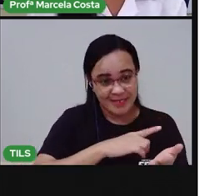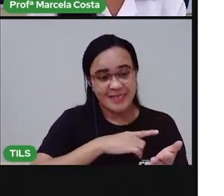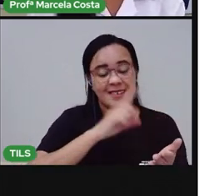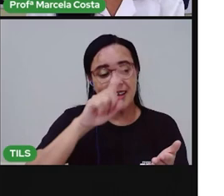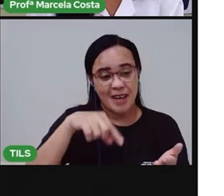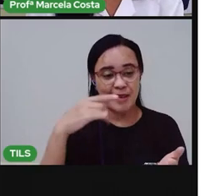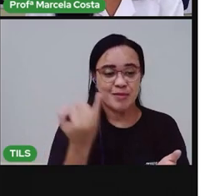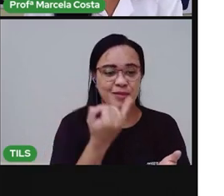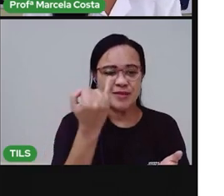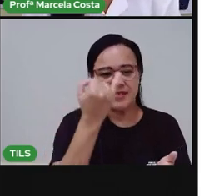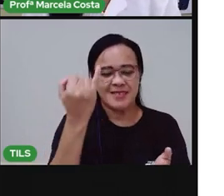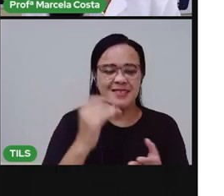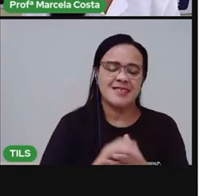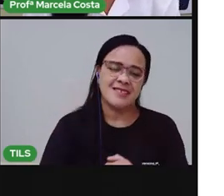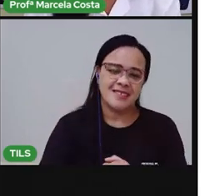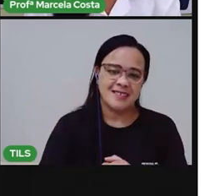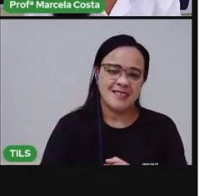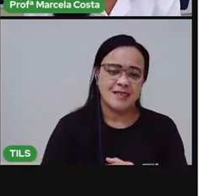Você tem vizinhos?